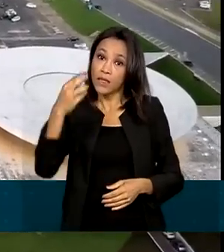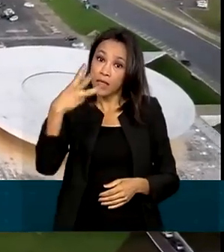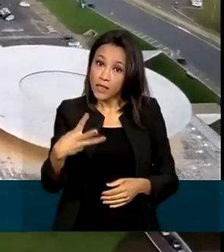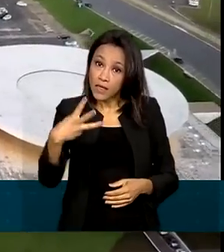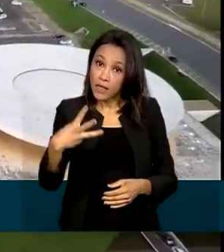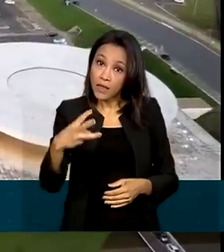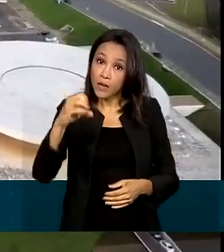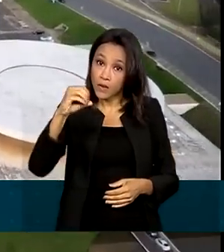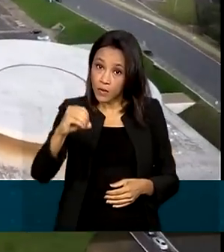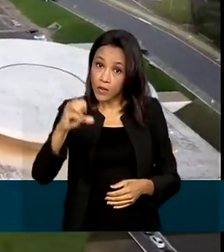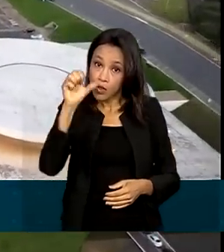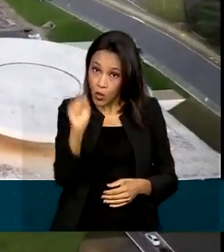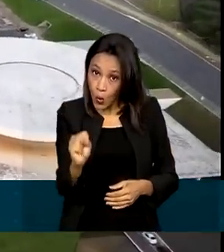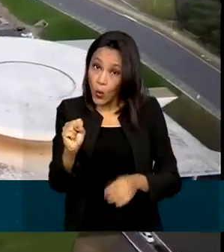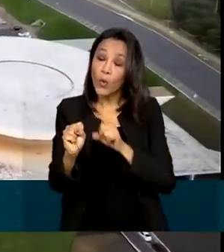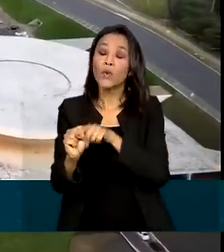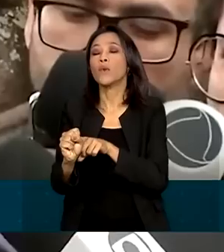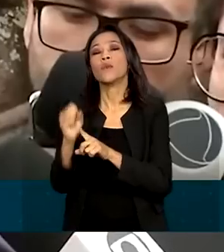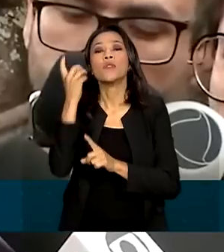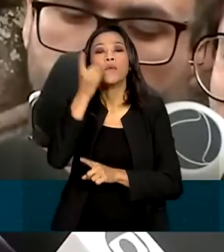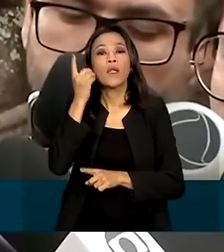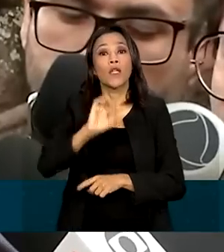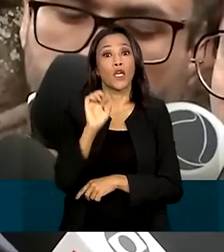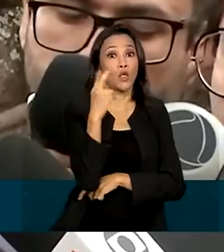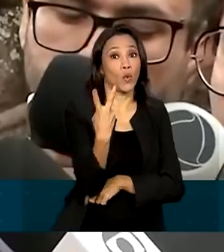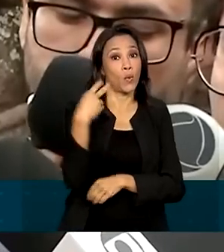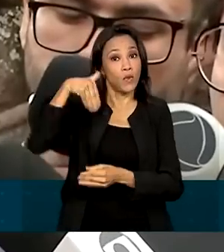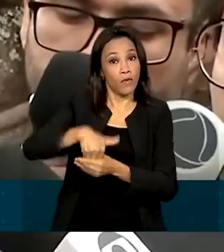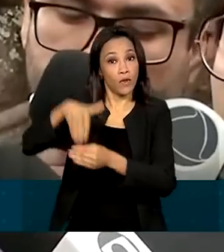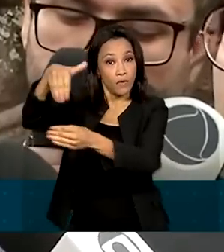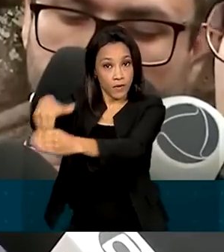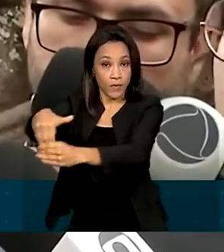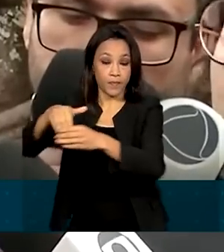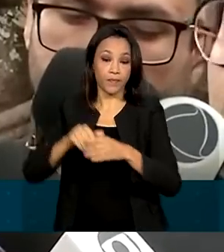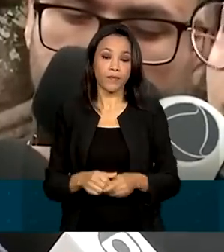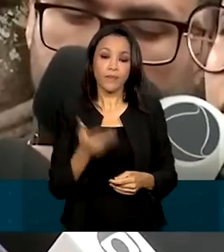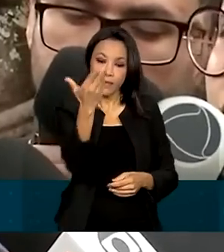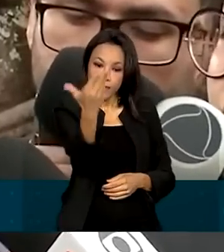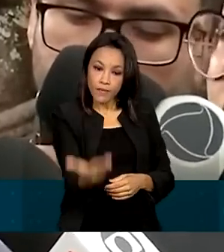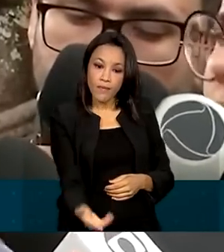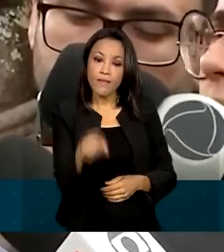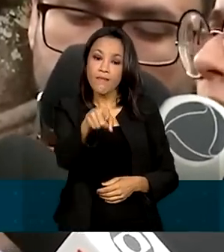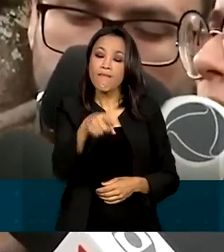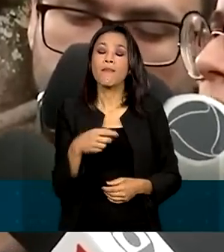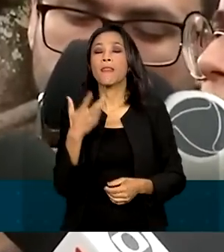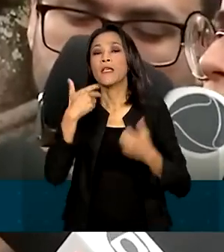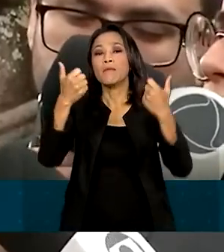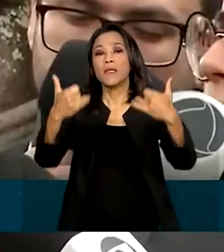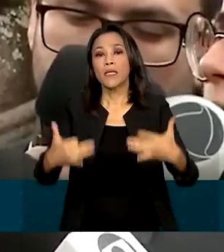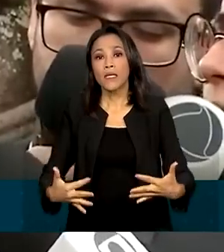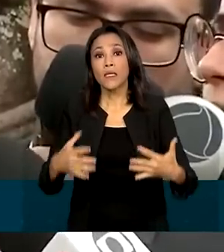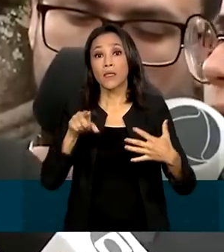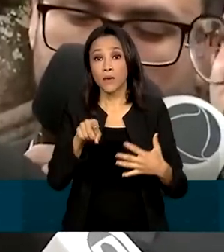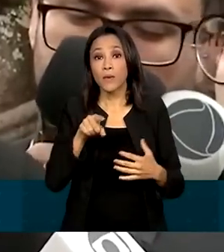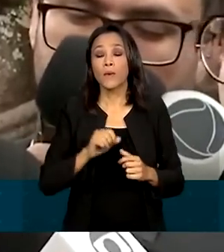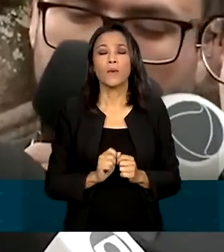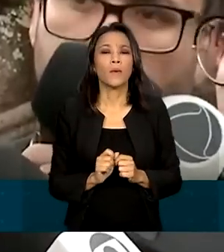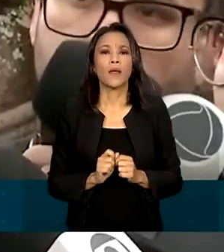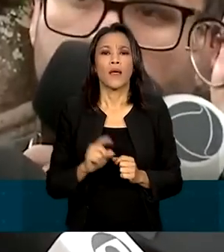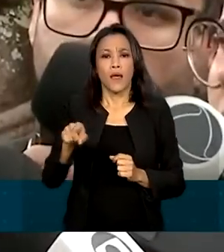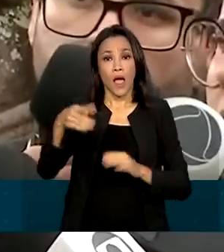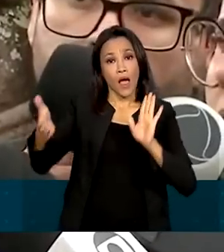deputados em dois turnos de votação. Segundo o relator-geral do projeto de orçamento para 2023, senador Marcelo Castro,